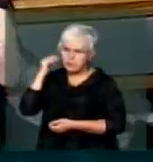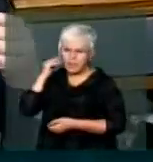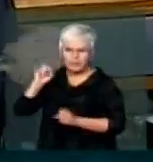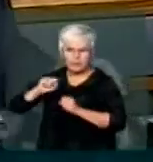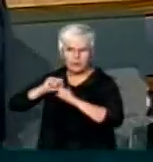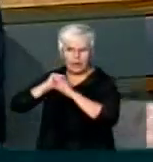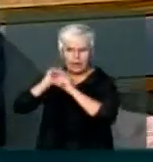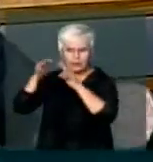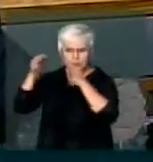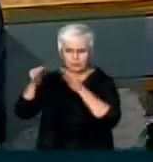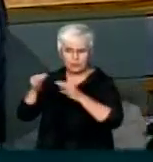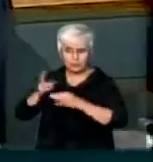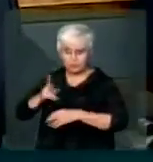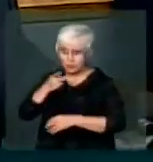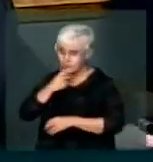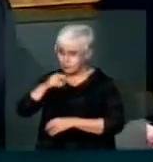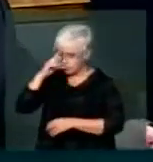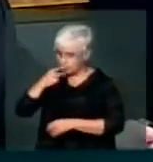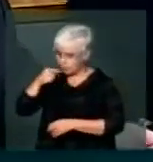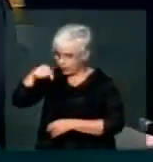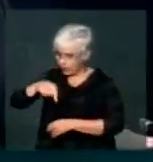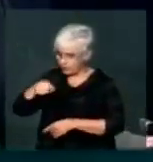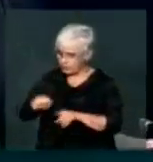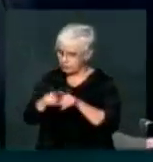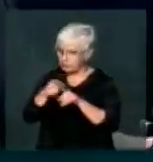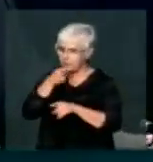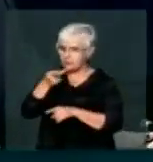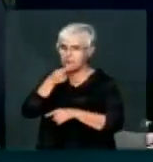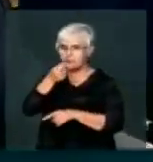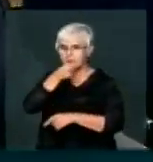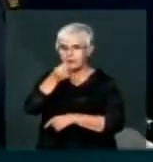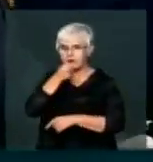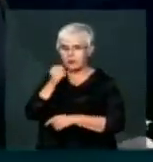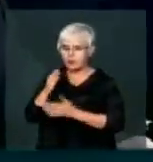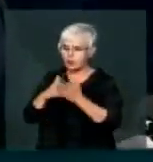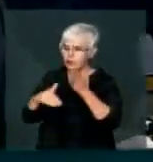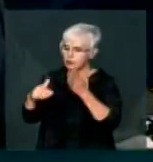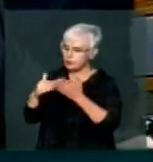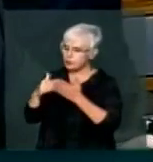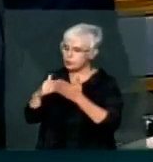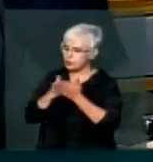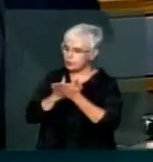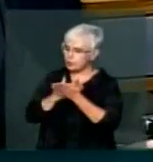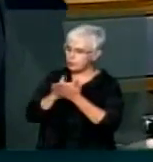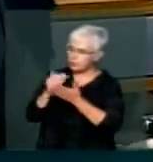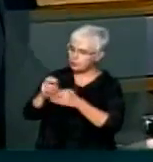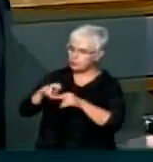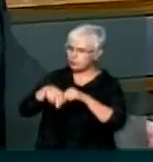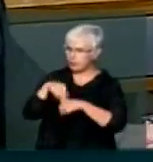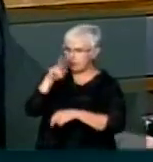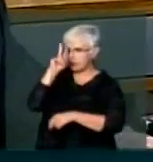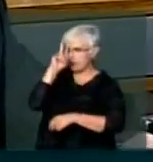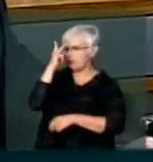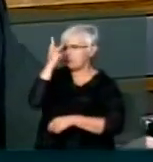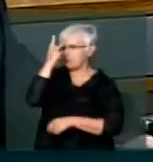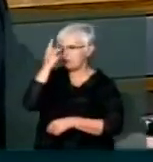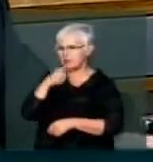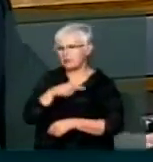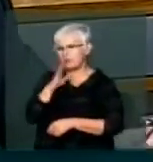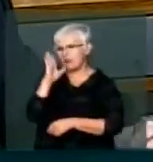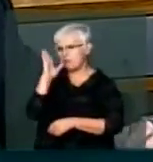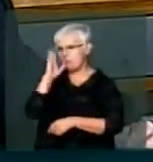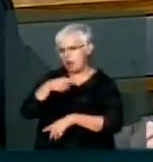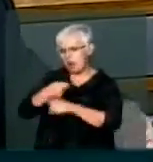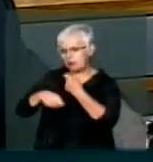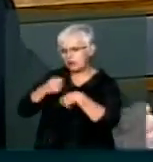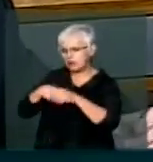O senhor diz aqui para nós e para a imprensa em geral de que tudo partiu de uma premissa equivocada de que foi um mau negócio